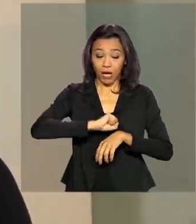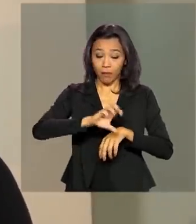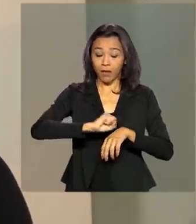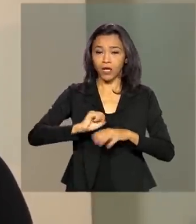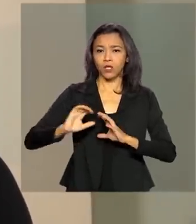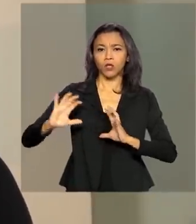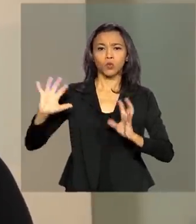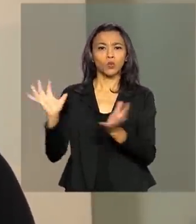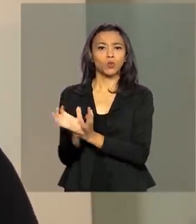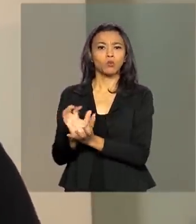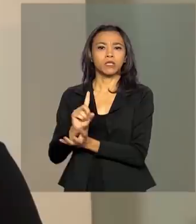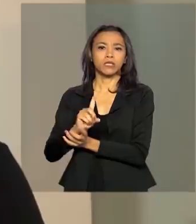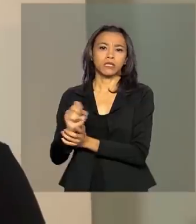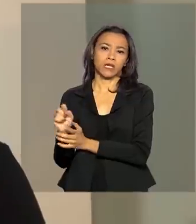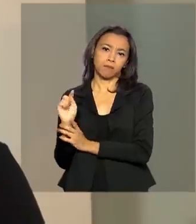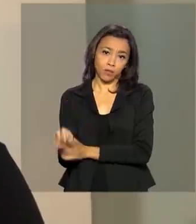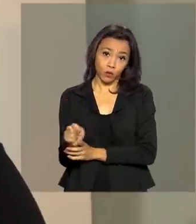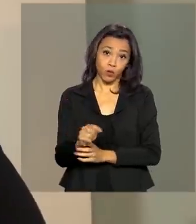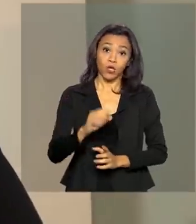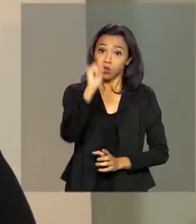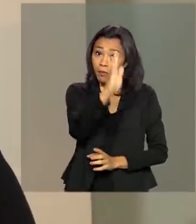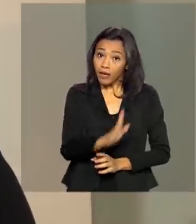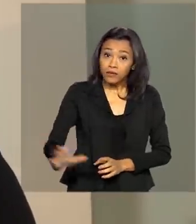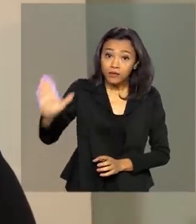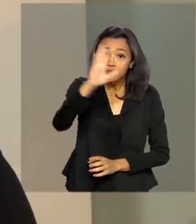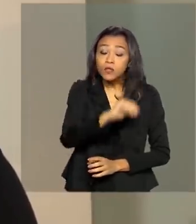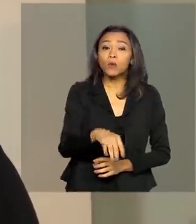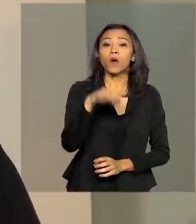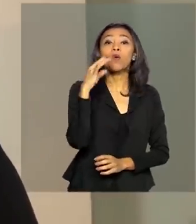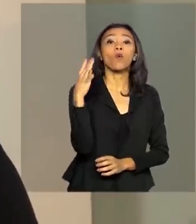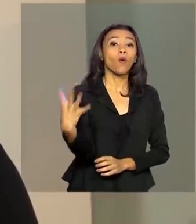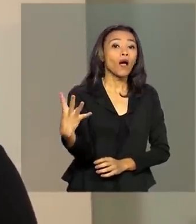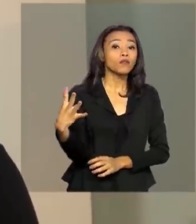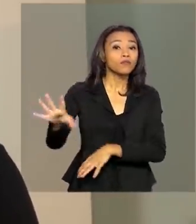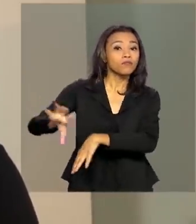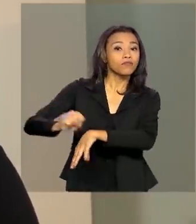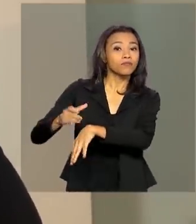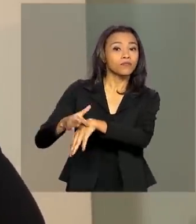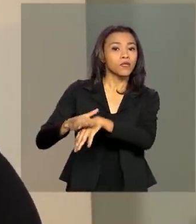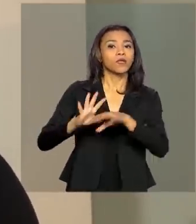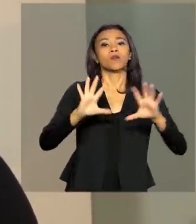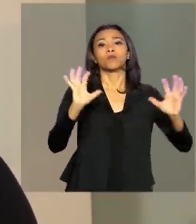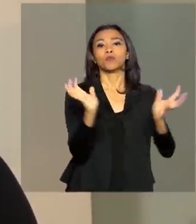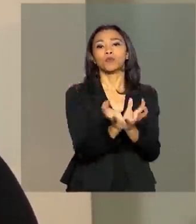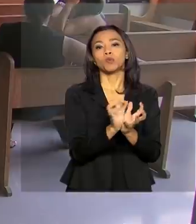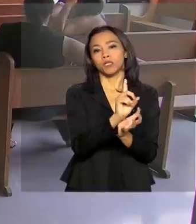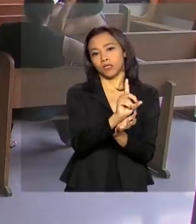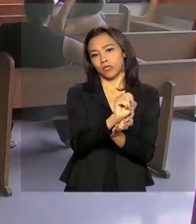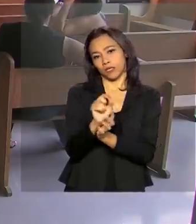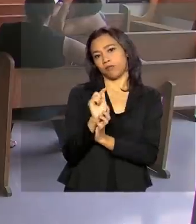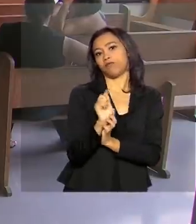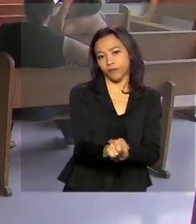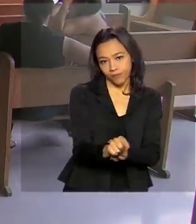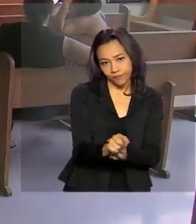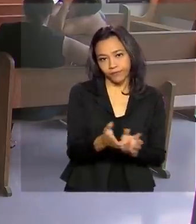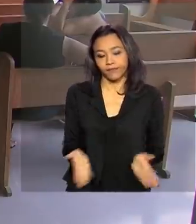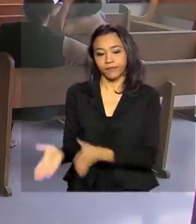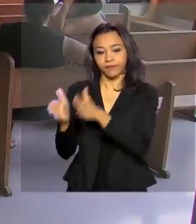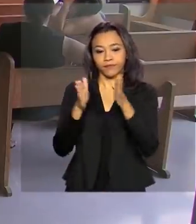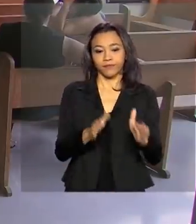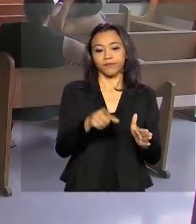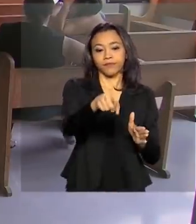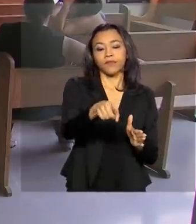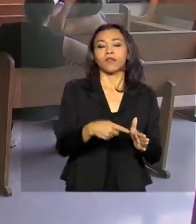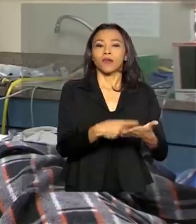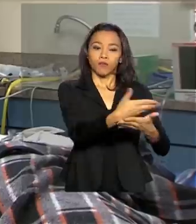a média nacional está em torno de 4 casos por 100 mil habitantes. O Boletim de Avaliação